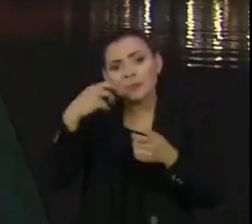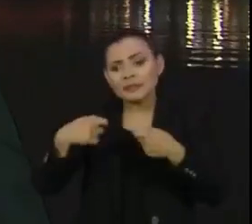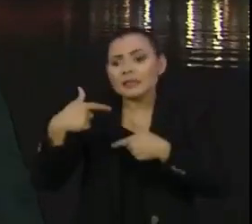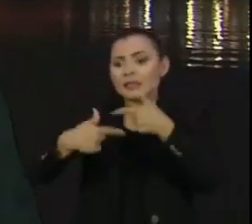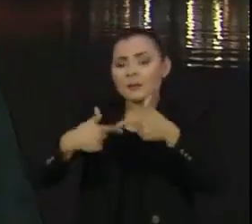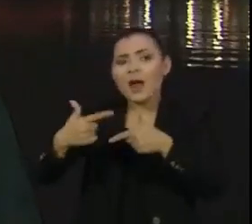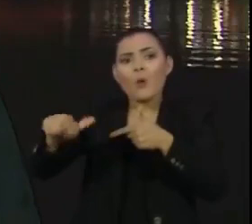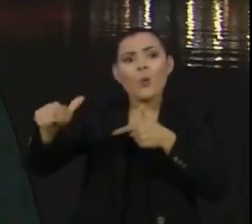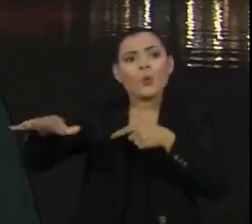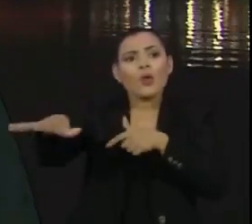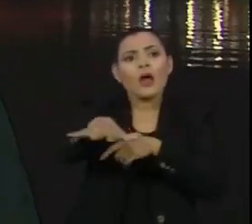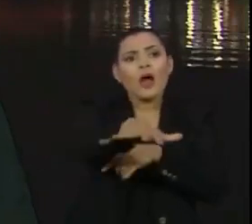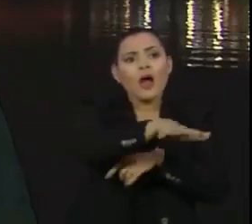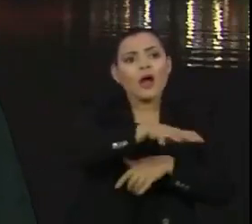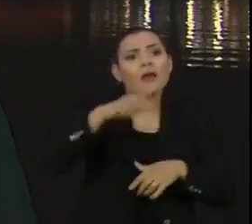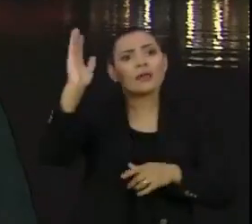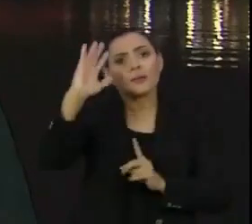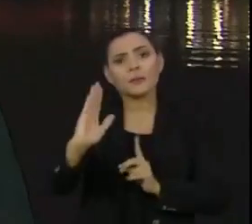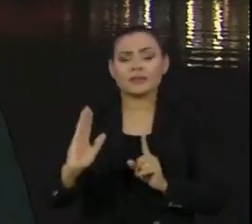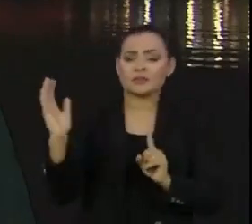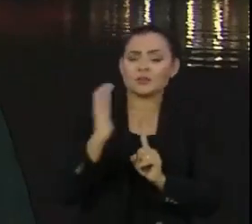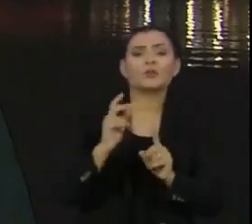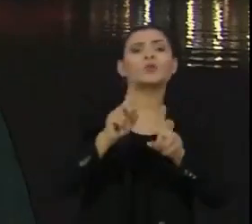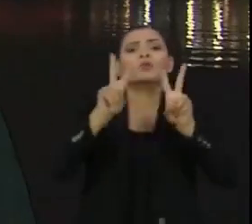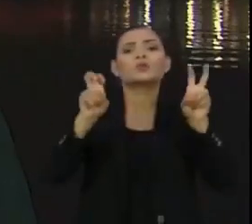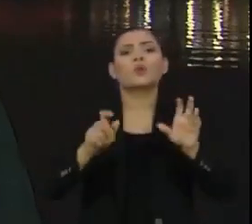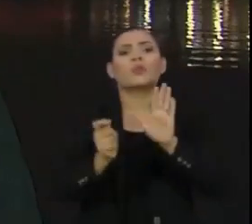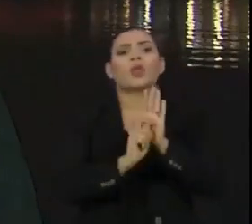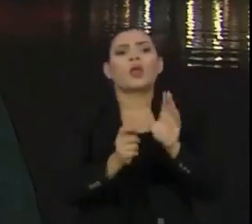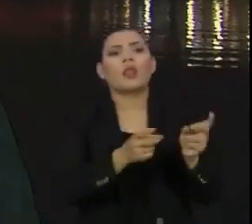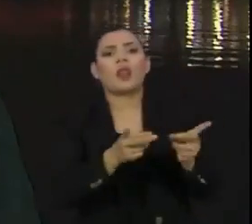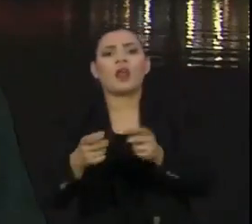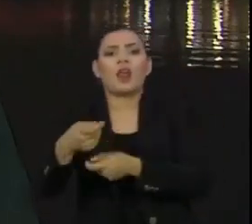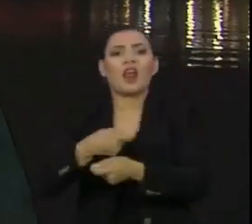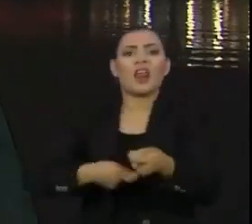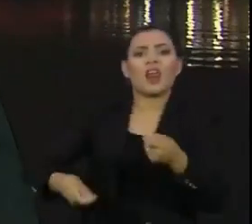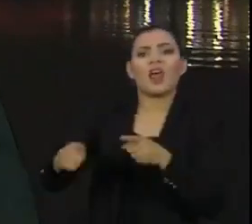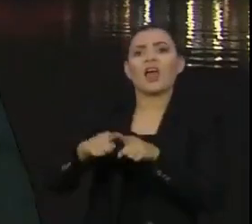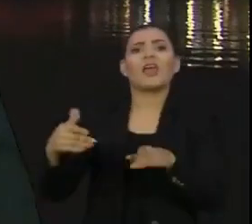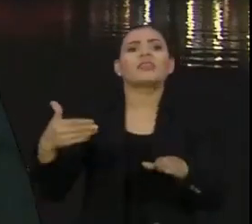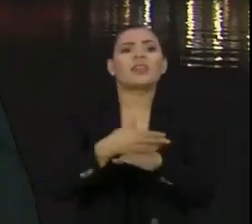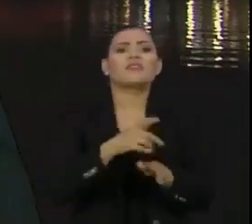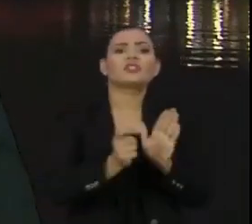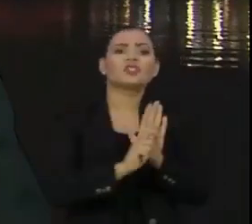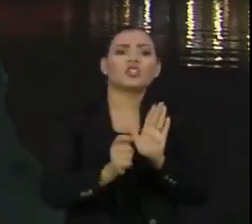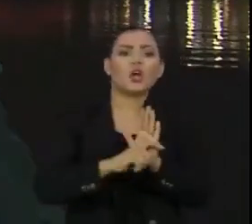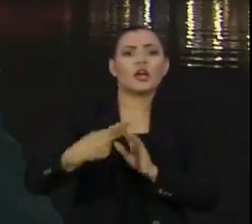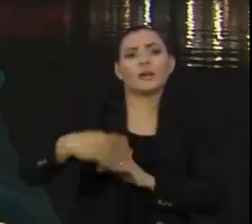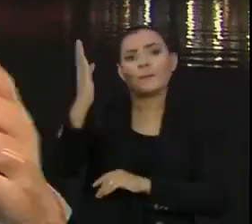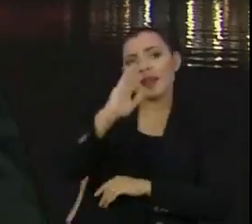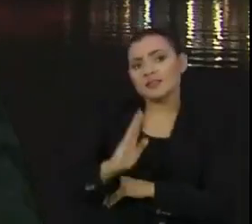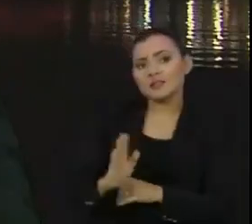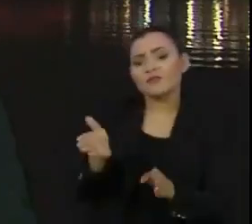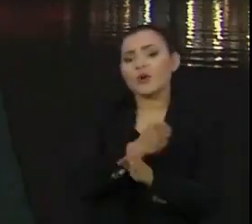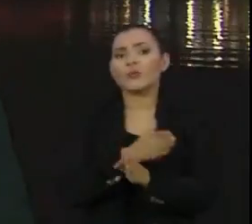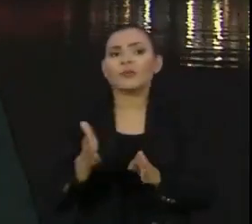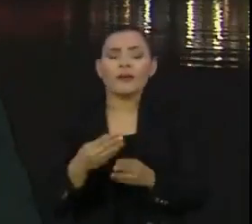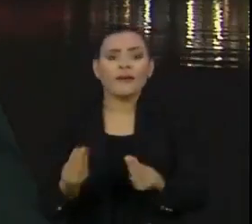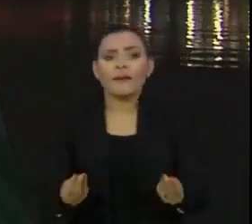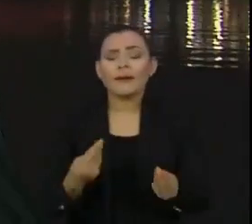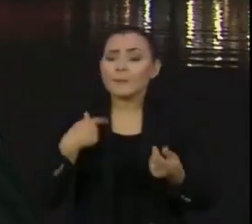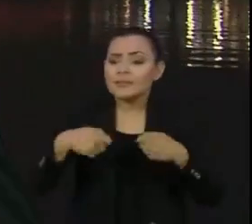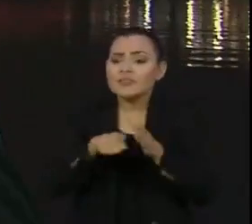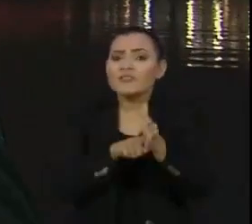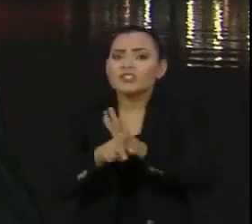áreas que estão afetando o Brasil, como o narcotráfico, como a entrada de droga nas fronteiras,